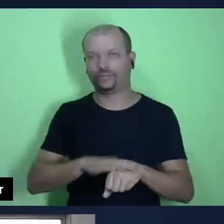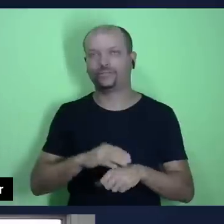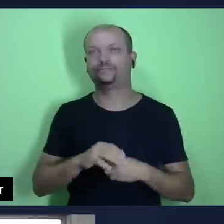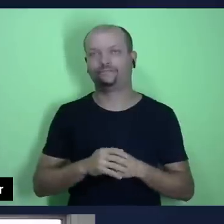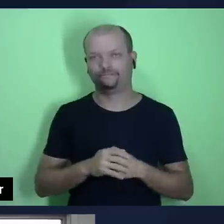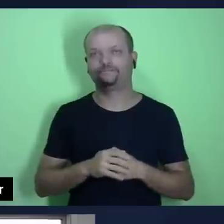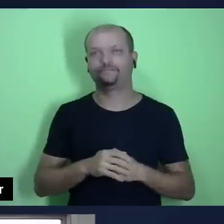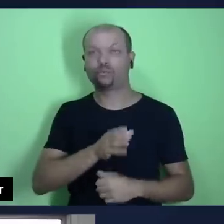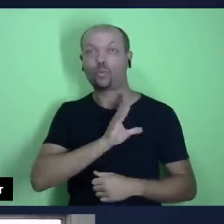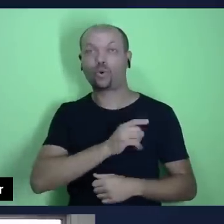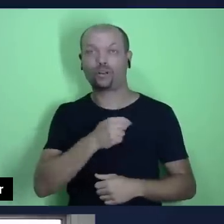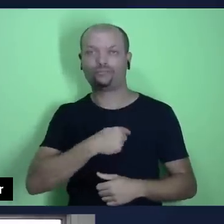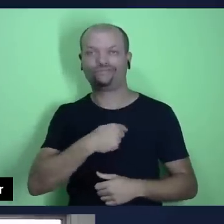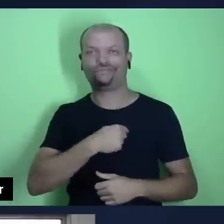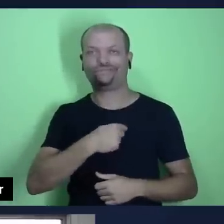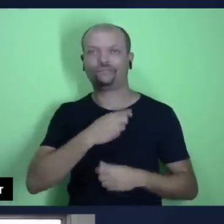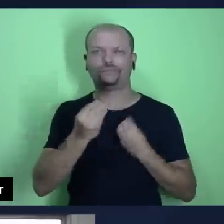coração.